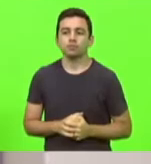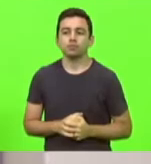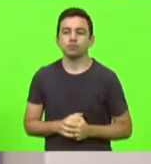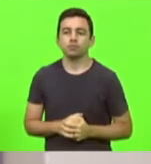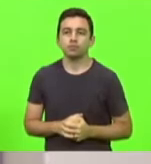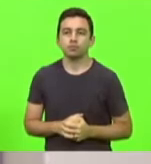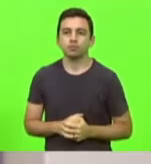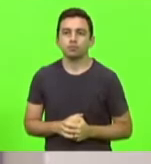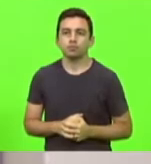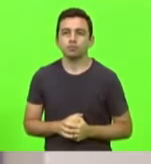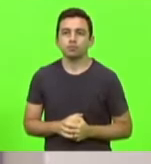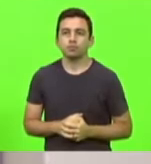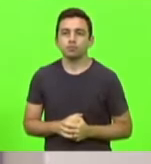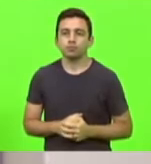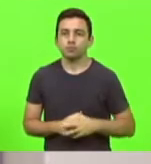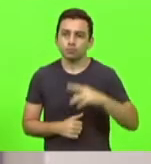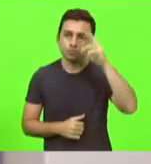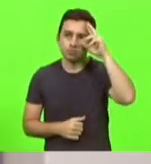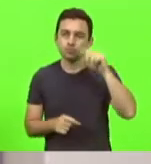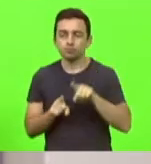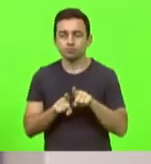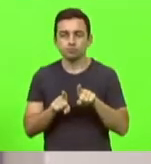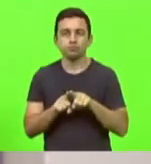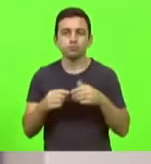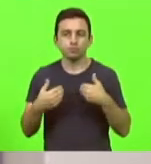Ricardo Alba, vota Maurício Scudillac.